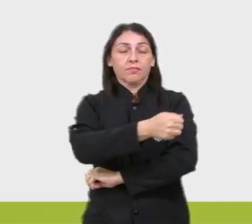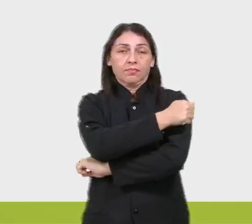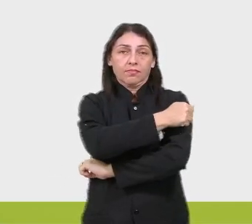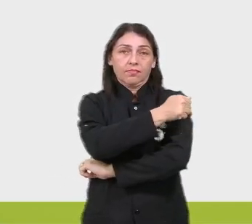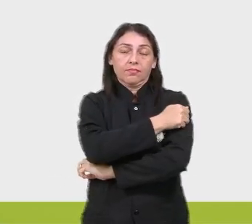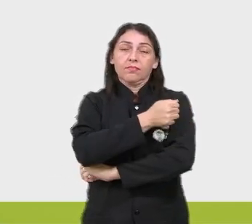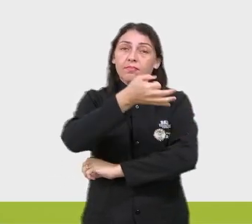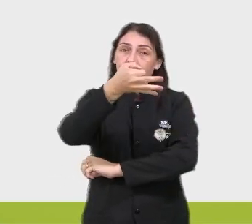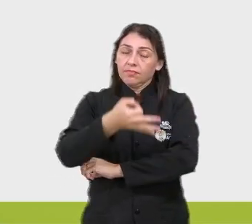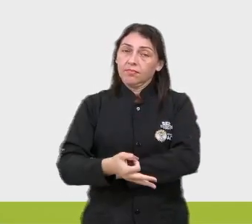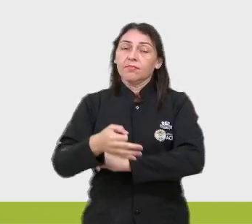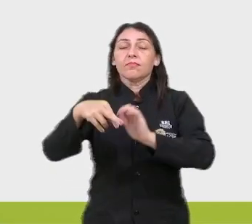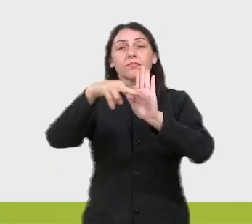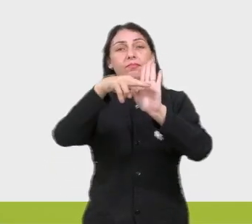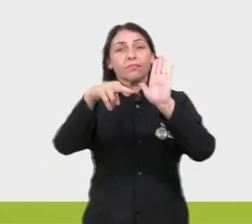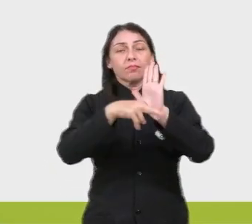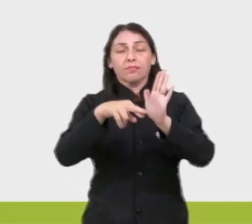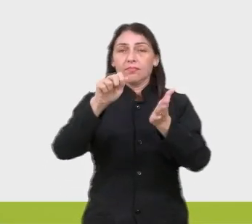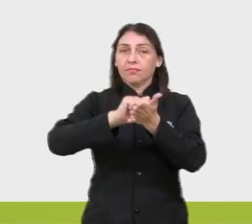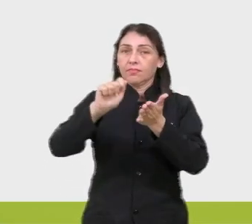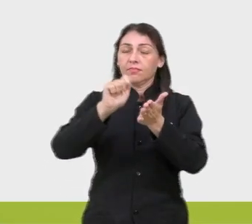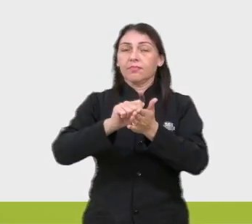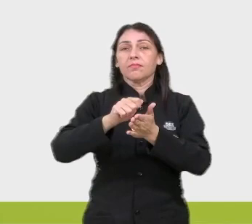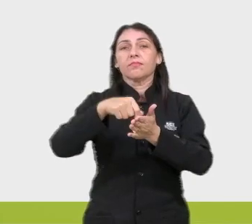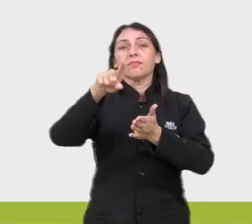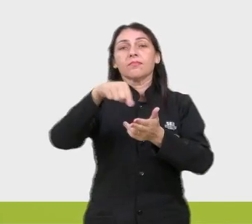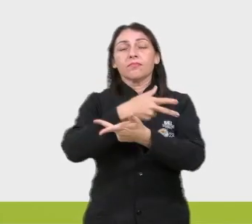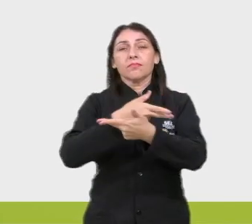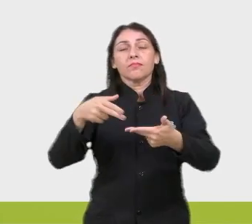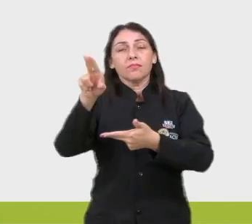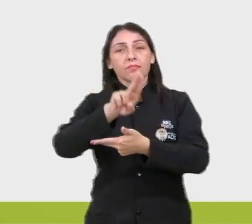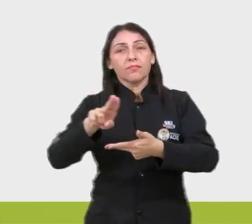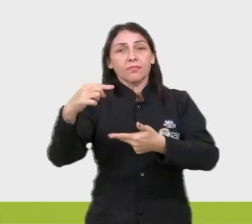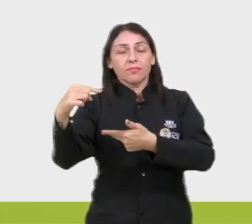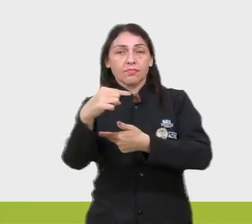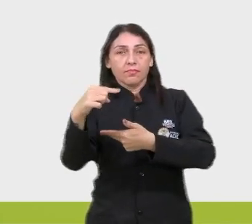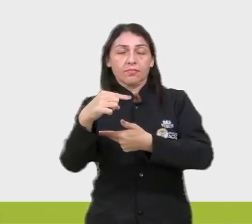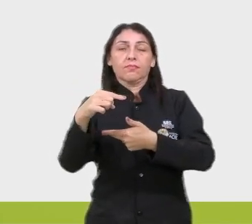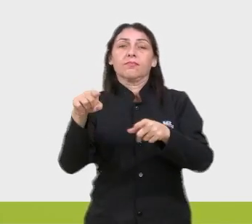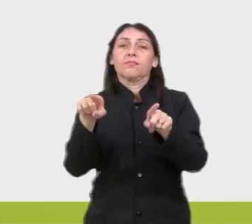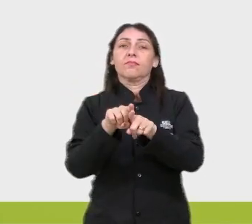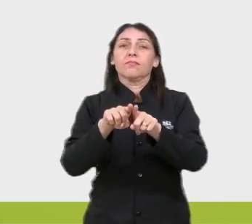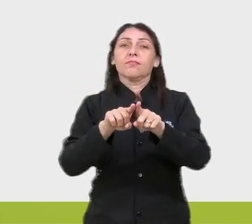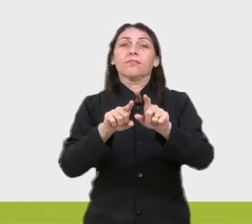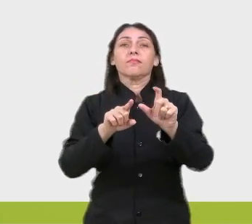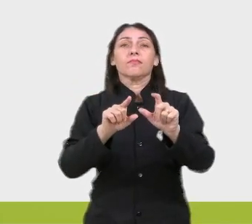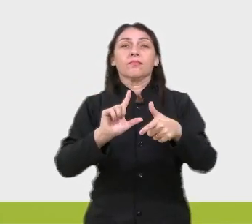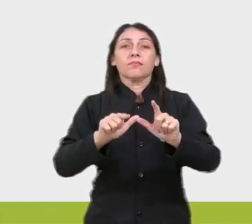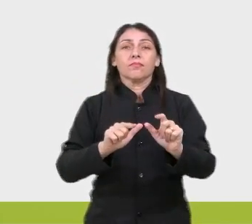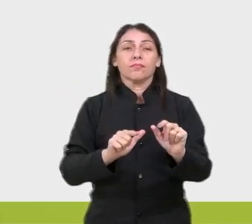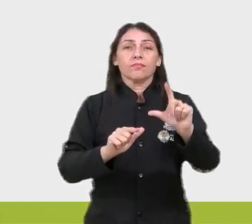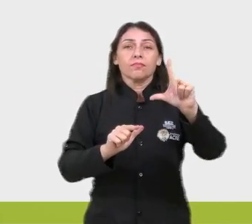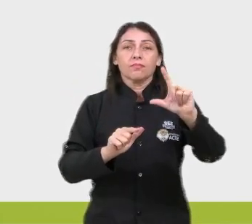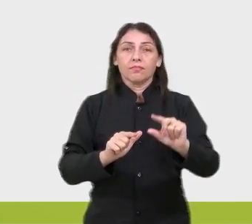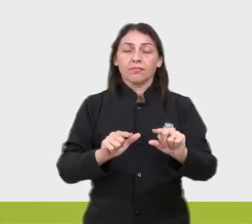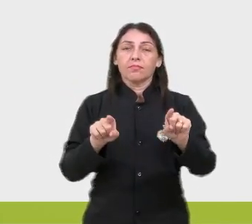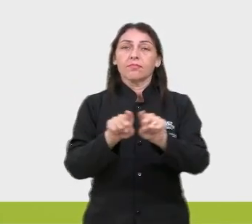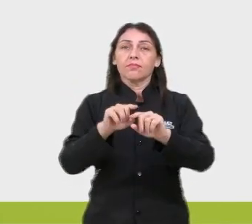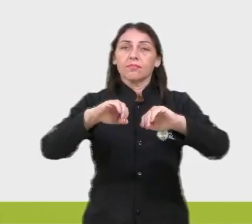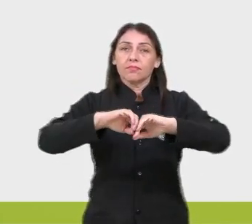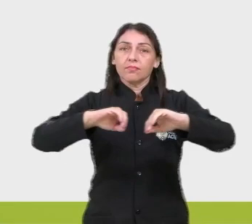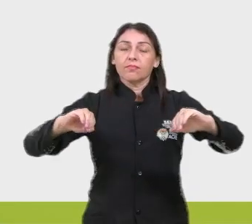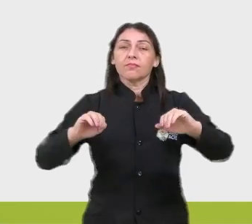adequada às regras de ortografia, acentuação, uso de hífen, emprego de letras maiúsculas e minúsculas e